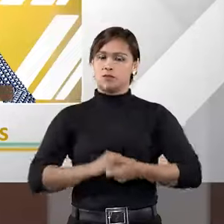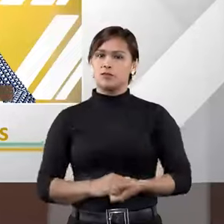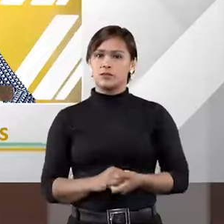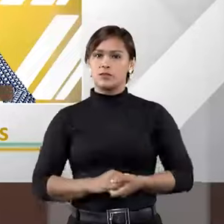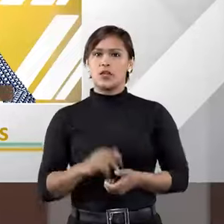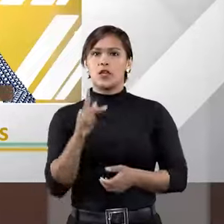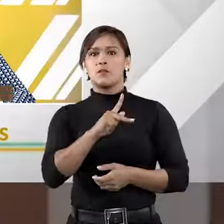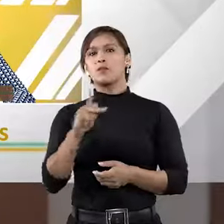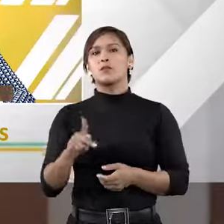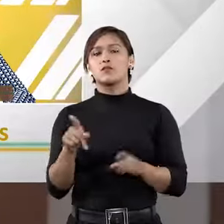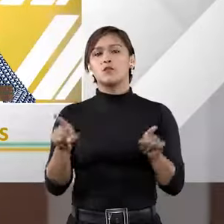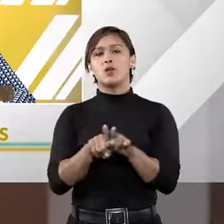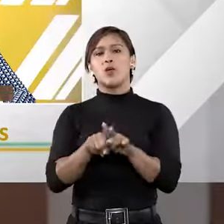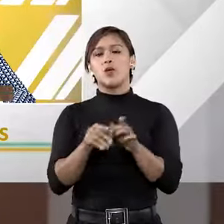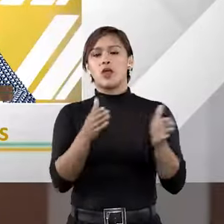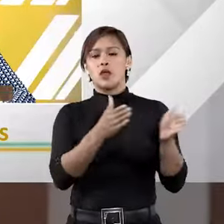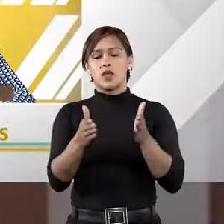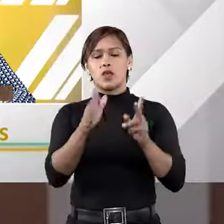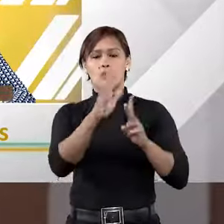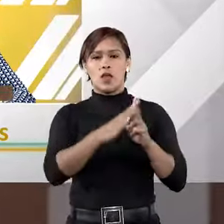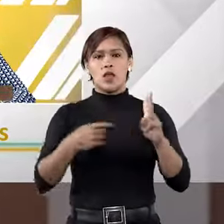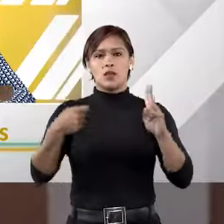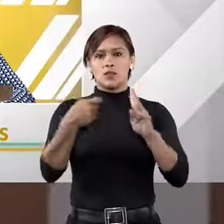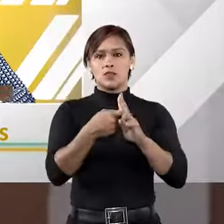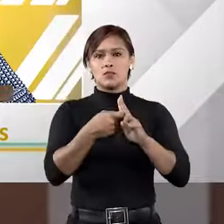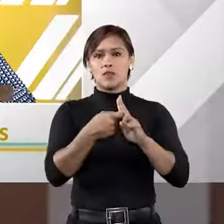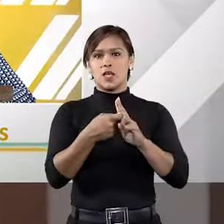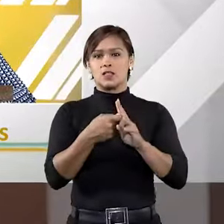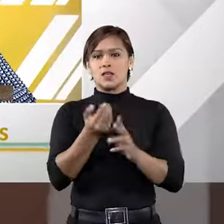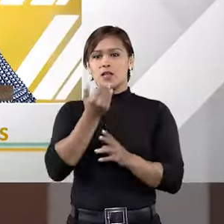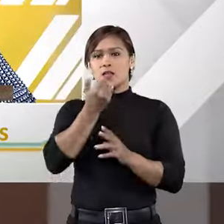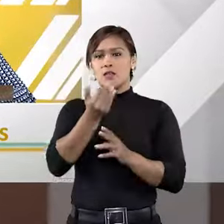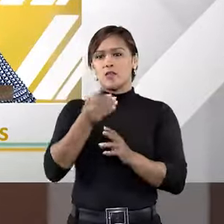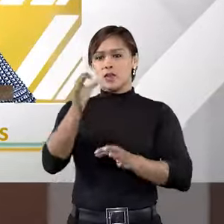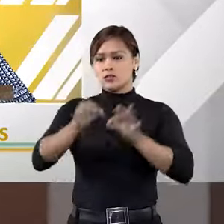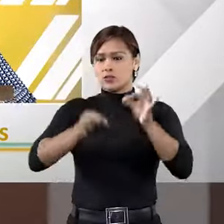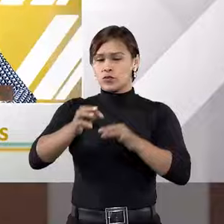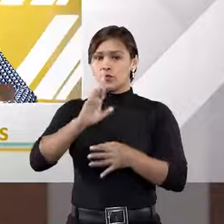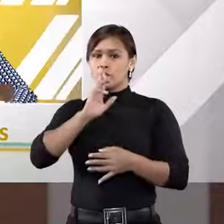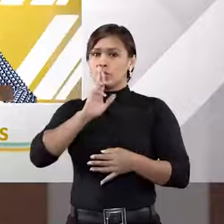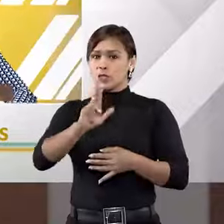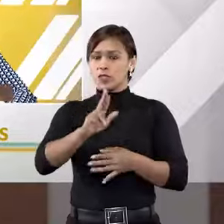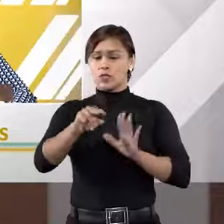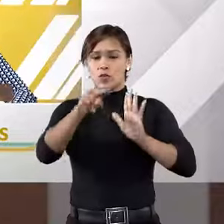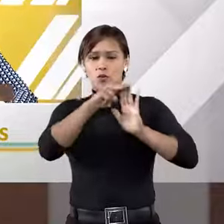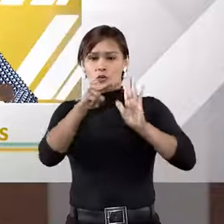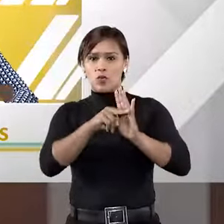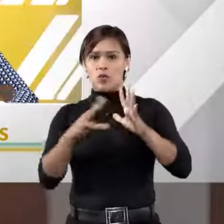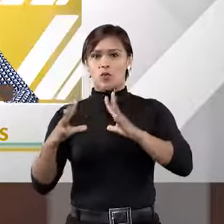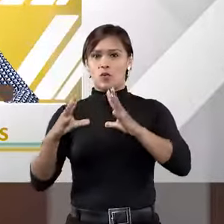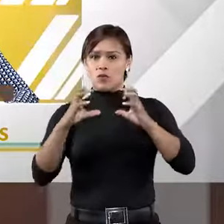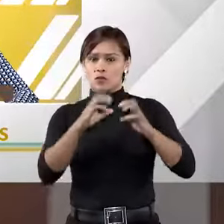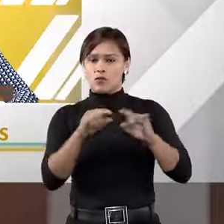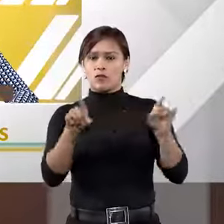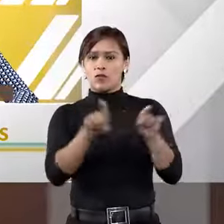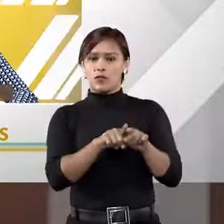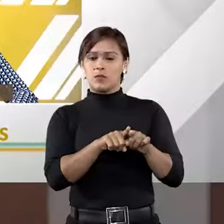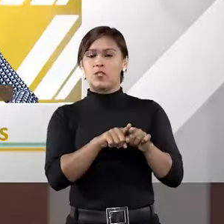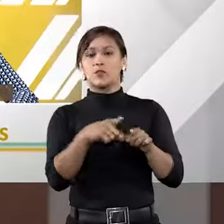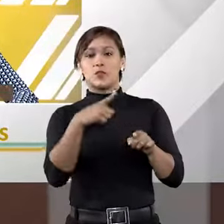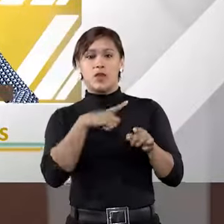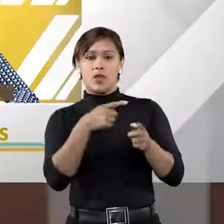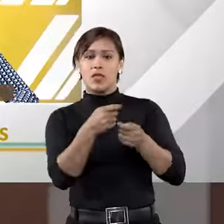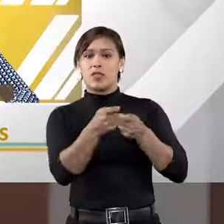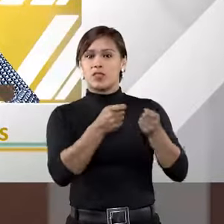Professor Talamini, e quando as partes acionam o judiciário para resolver algum determinado conflito, mesmo que